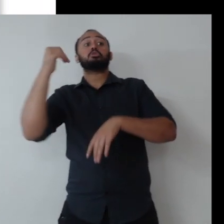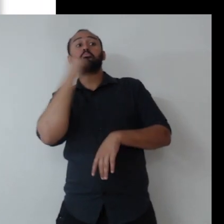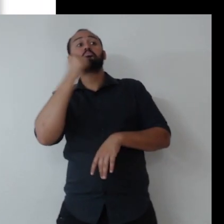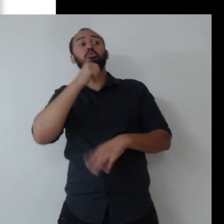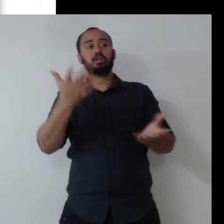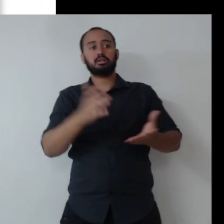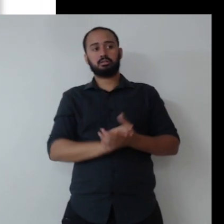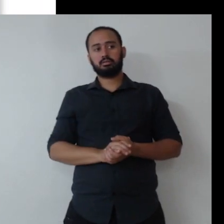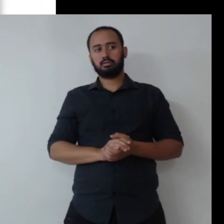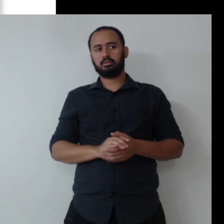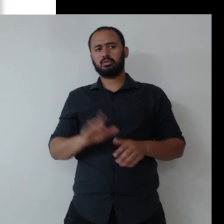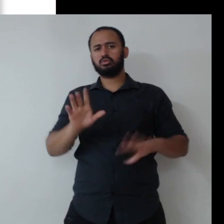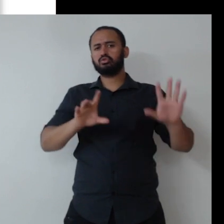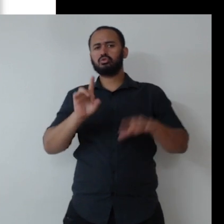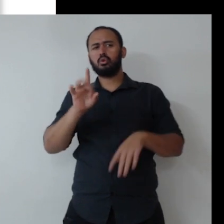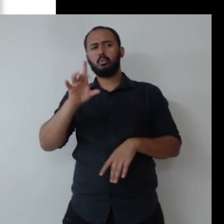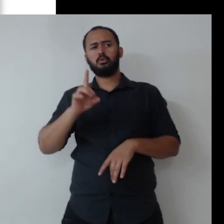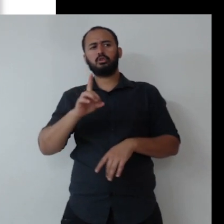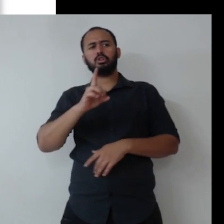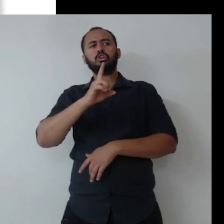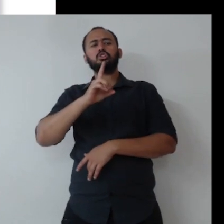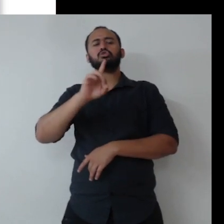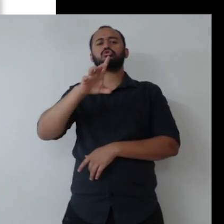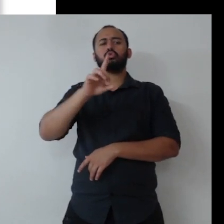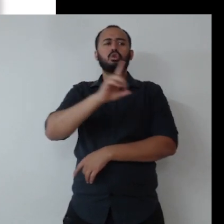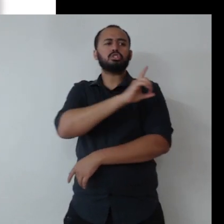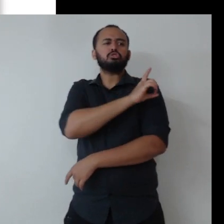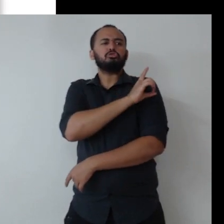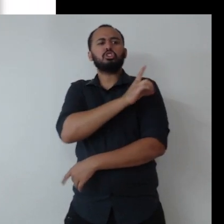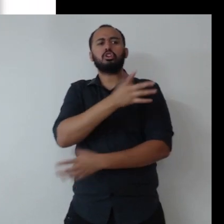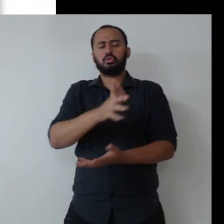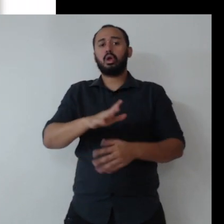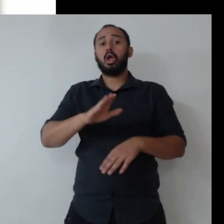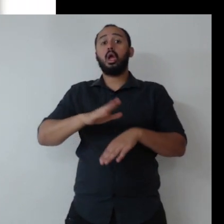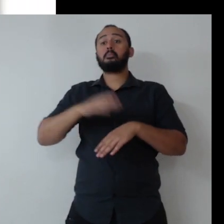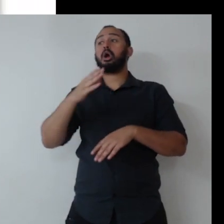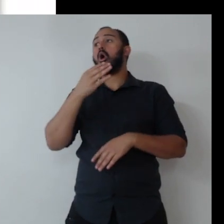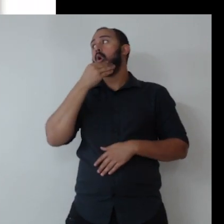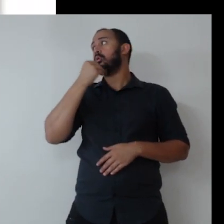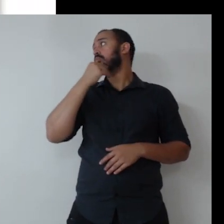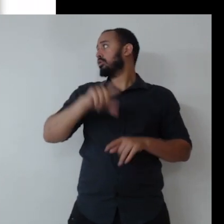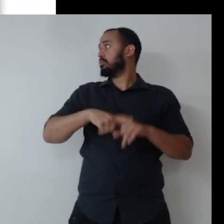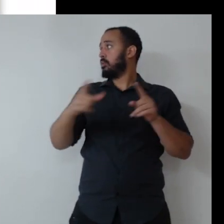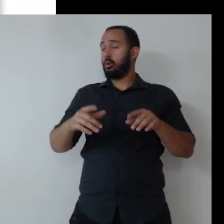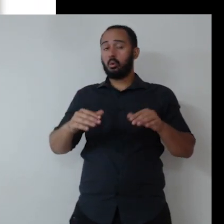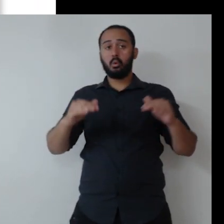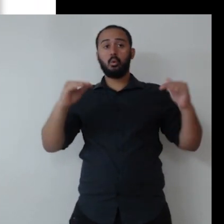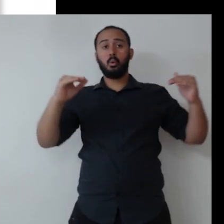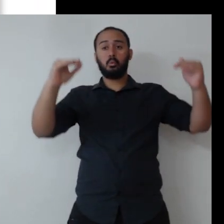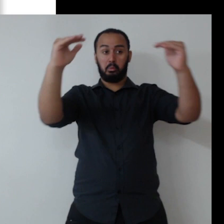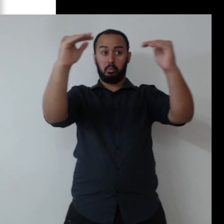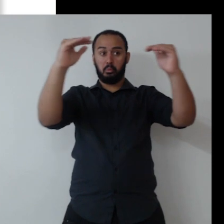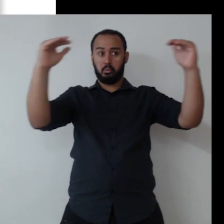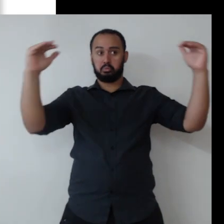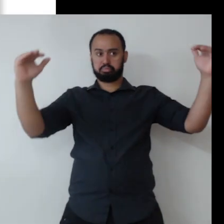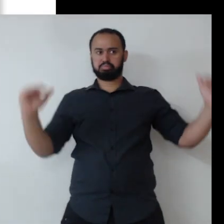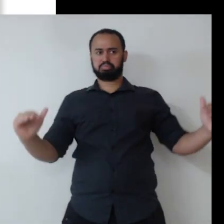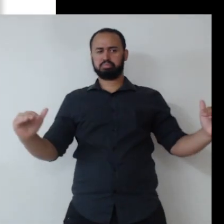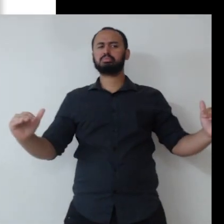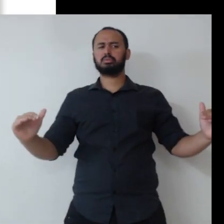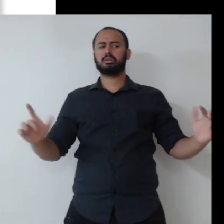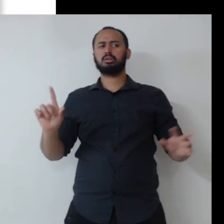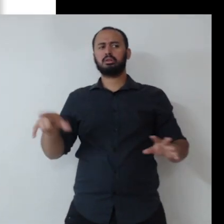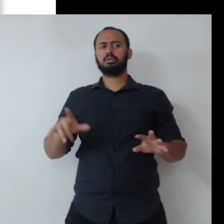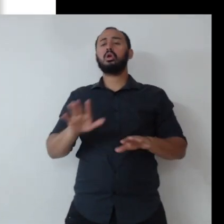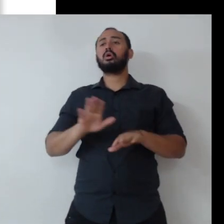Só muda um pouco quando vai para o nível do diretor mesmo, o quadro de diretores ele está mais masculinizado, mas os outros níveis ainda